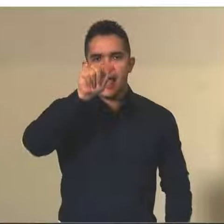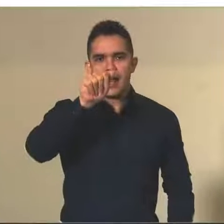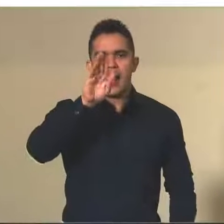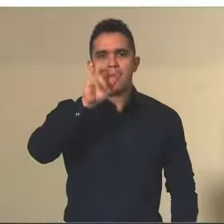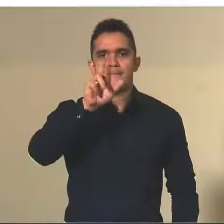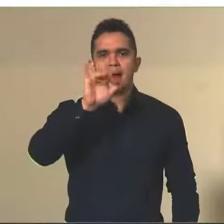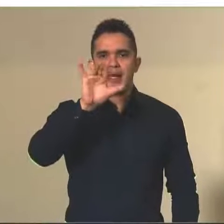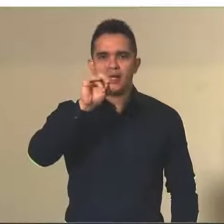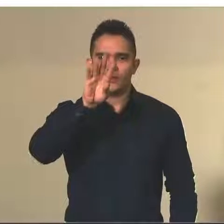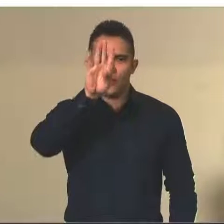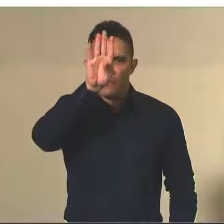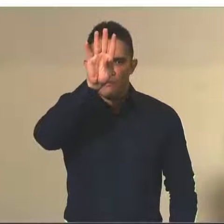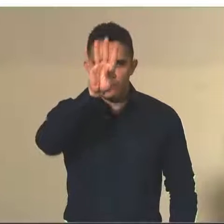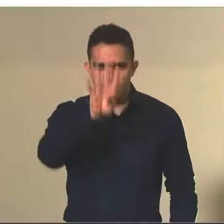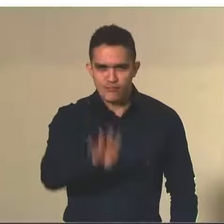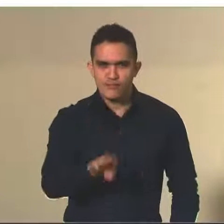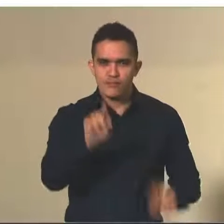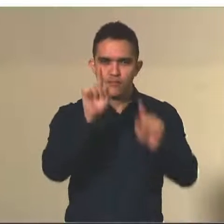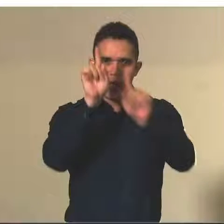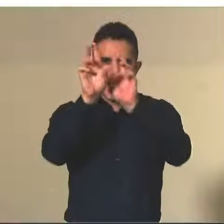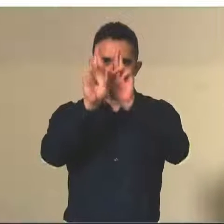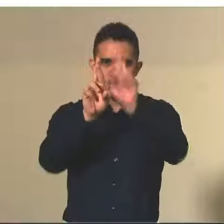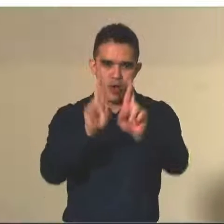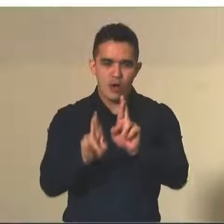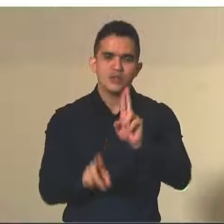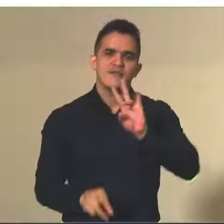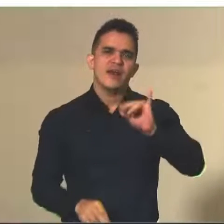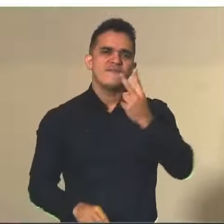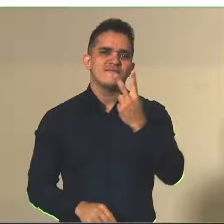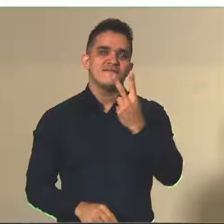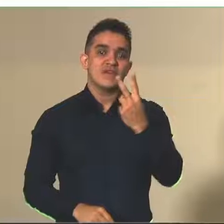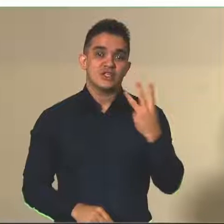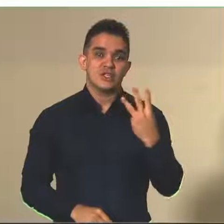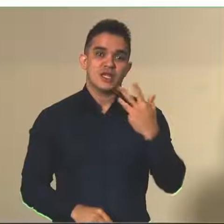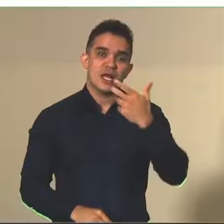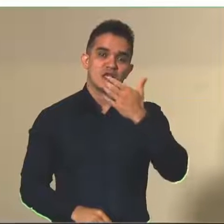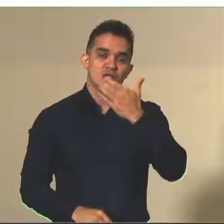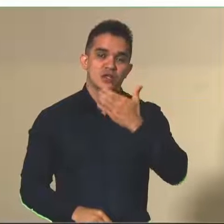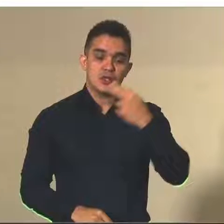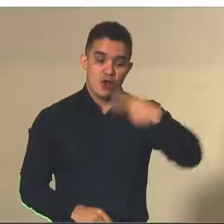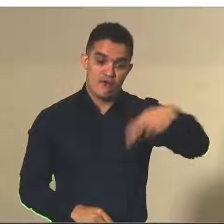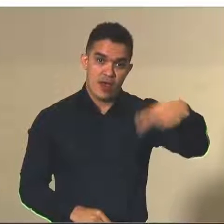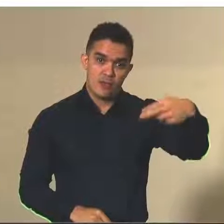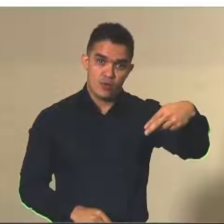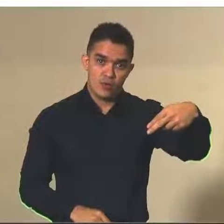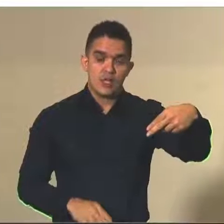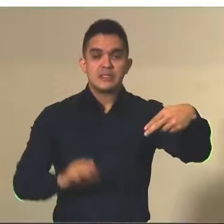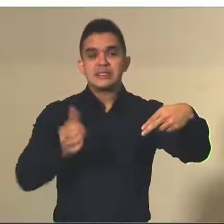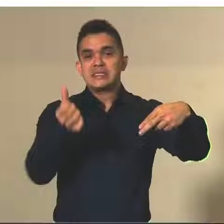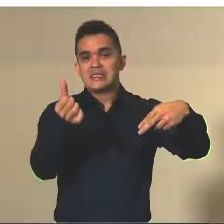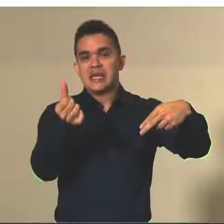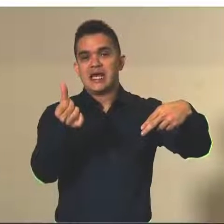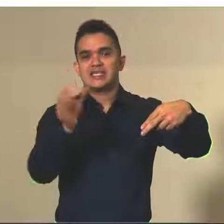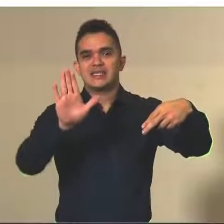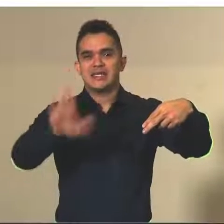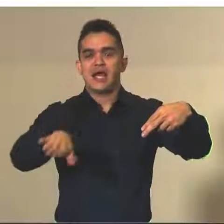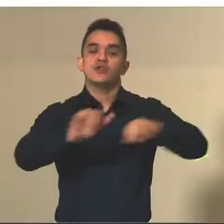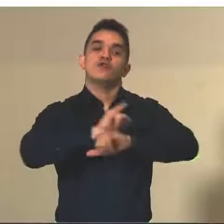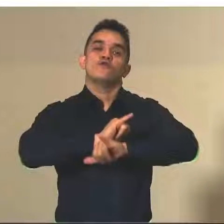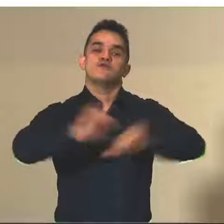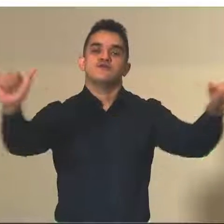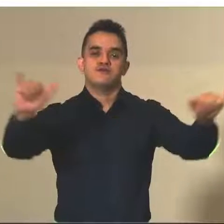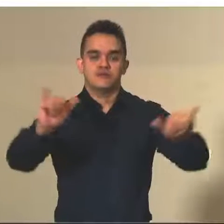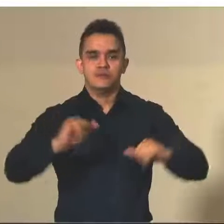será feita no dia 23 de novembro de 2022, às 18 horas, então, a gente faz questão de divulgar